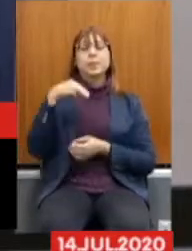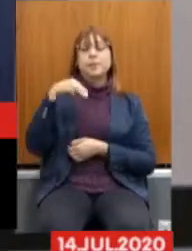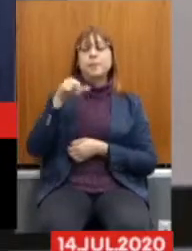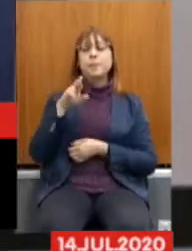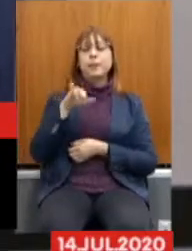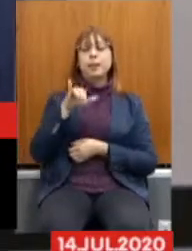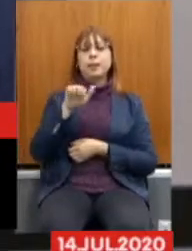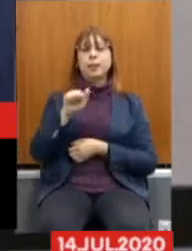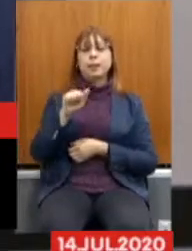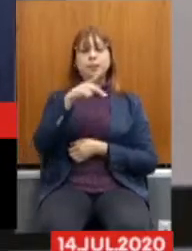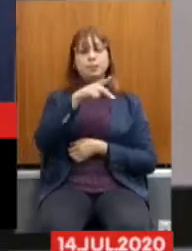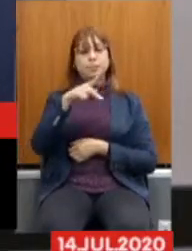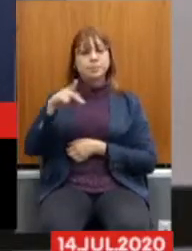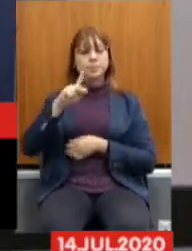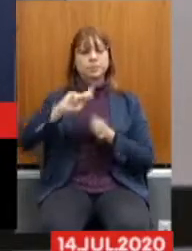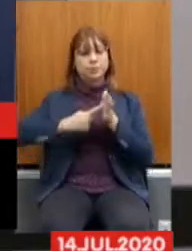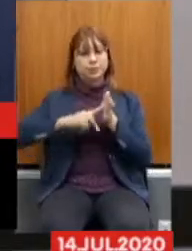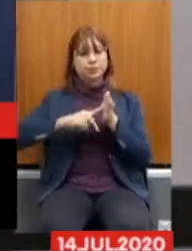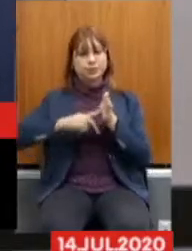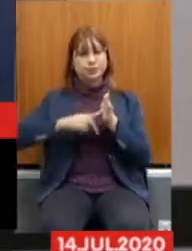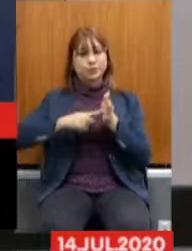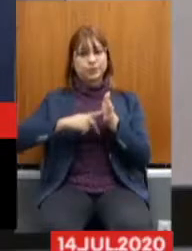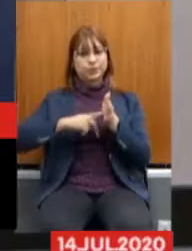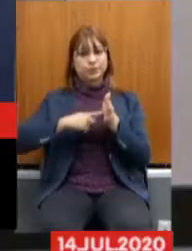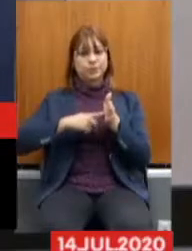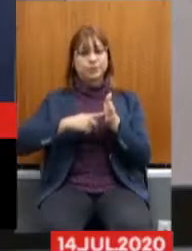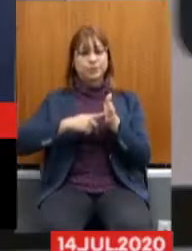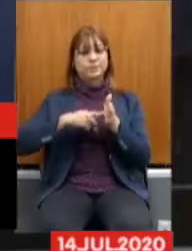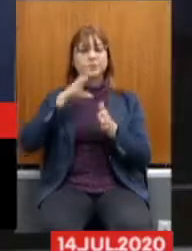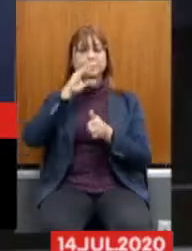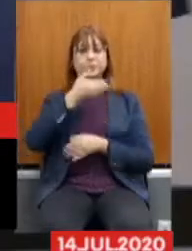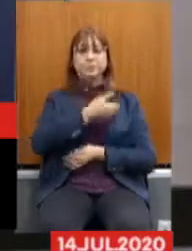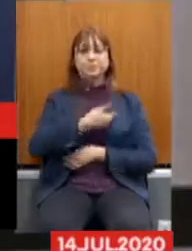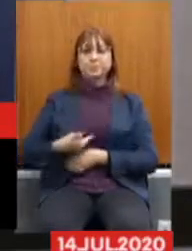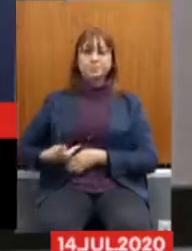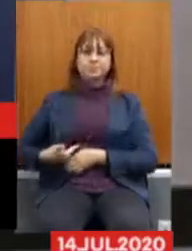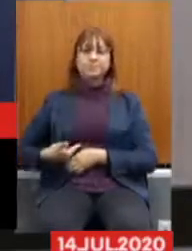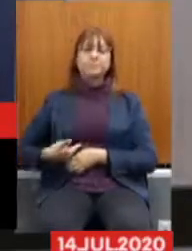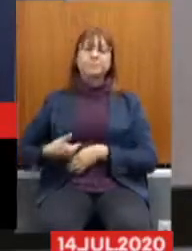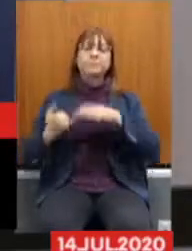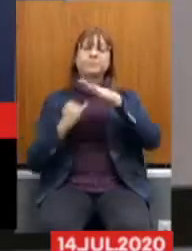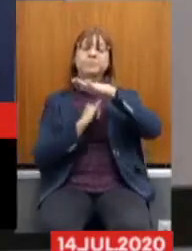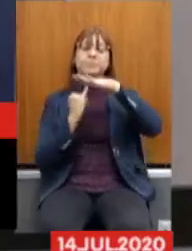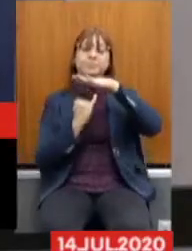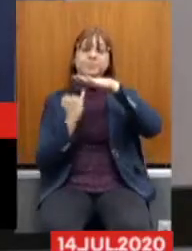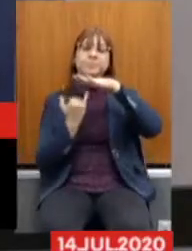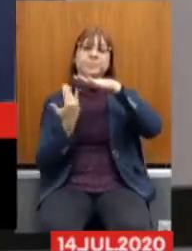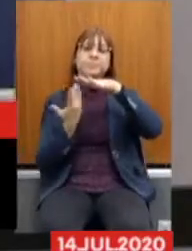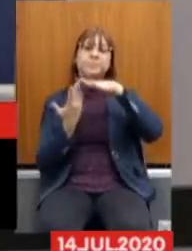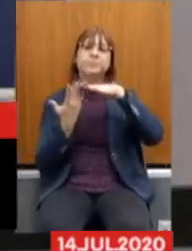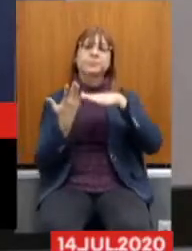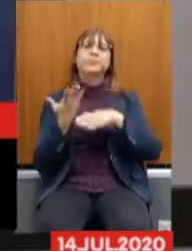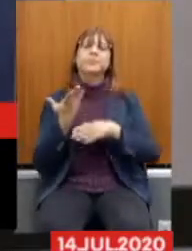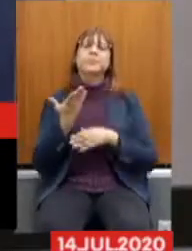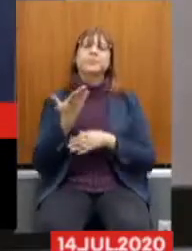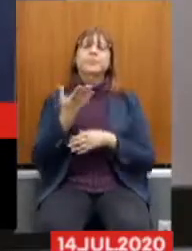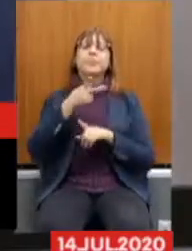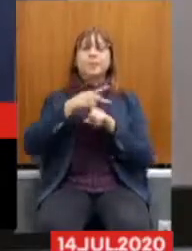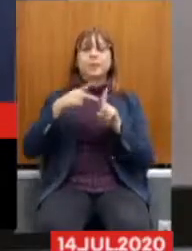Souza, presidente do Sindicato de Servidores do Instituto de Previdência de Servidores do Estado de Minas Gerais,